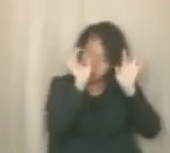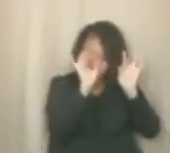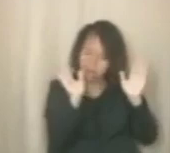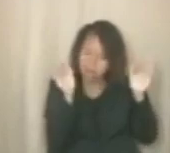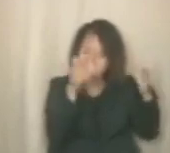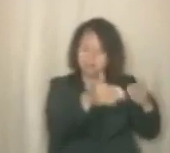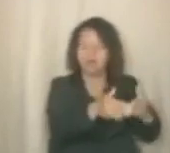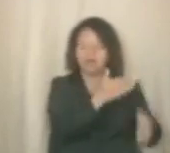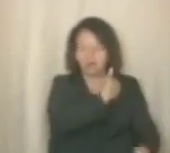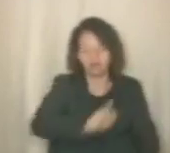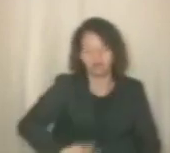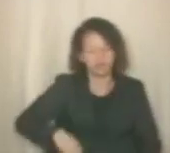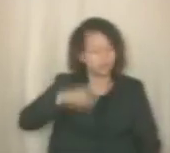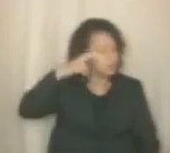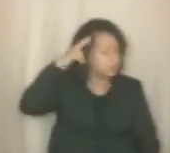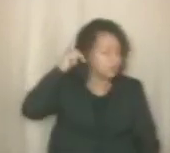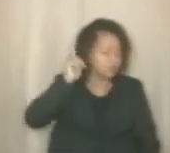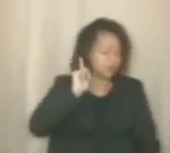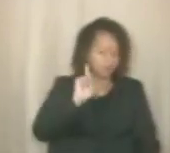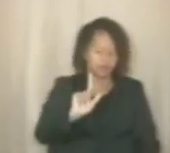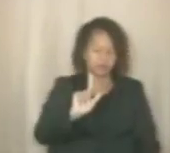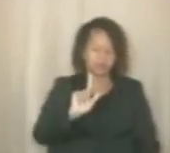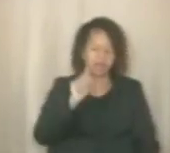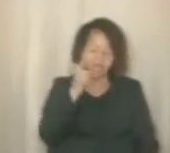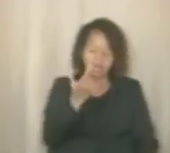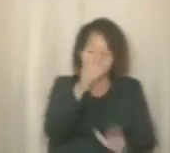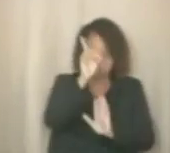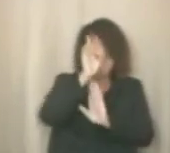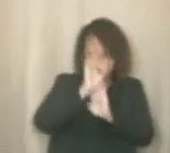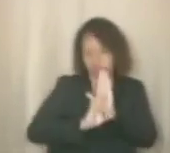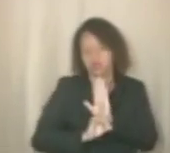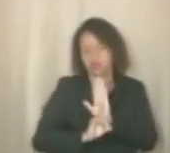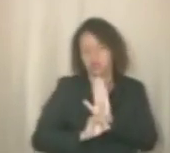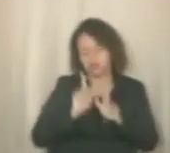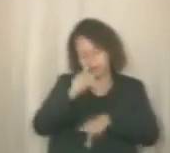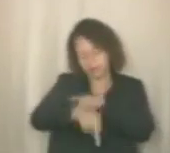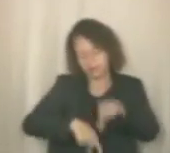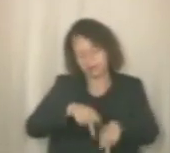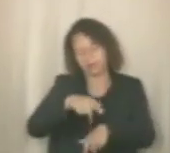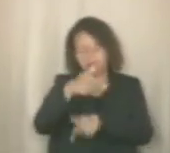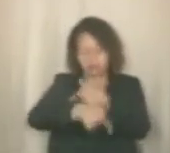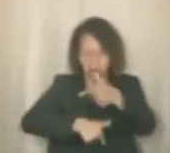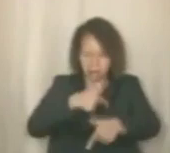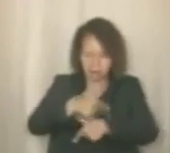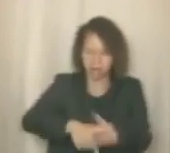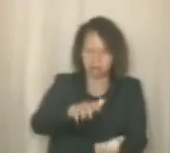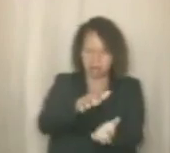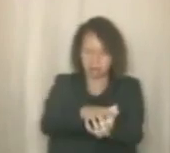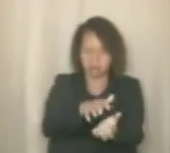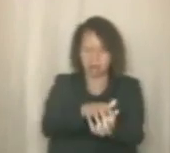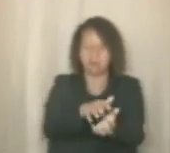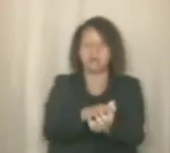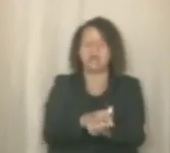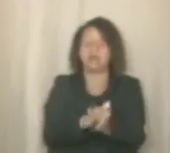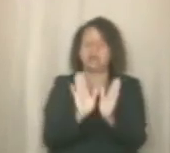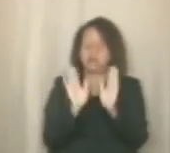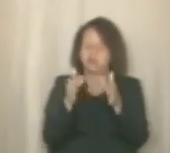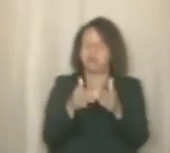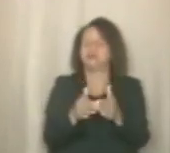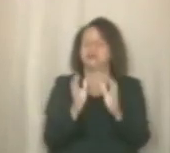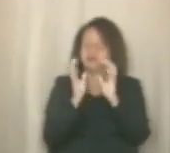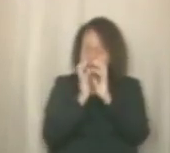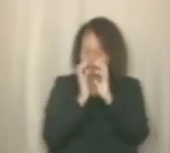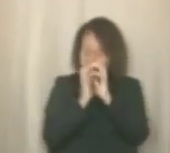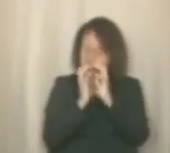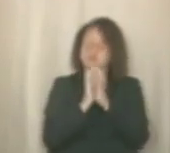a governadora Raquel Lira, esse direito do povo e do trabalhador pernambucano, em especial o